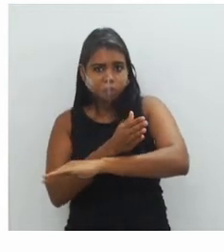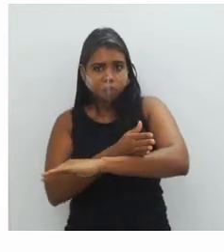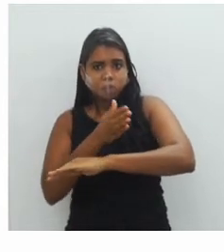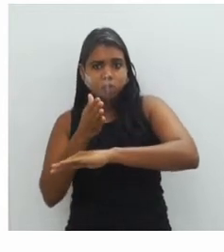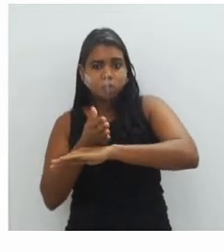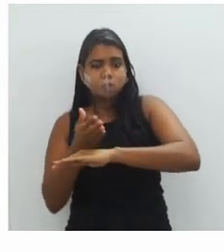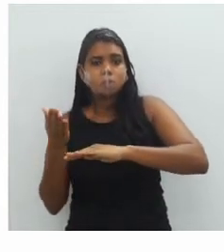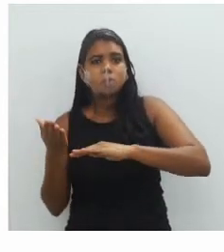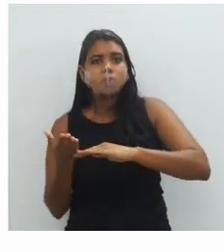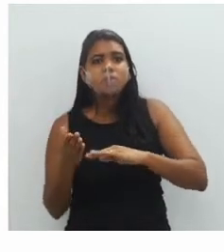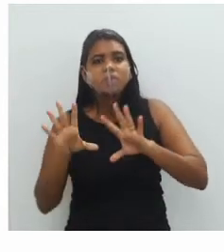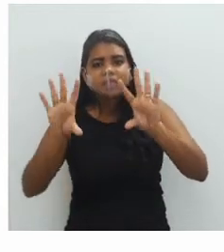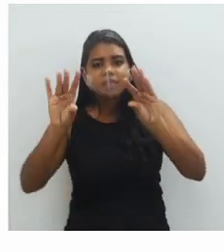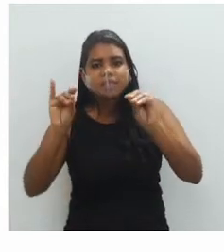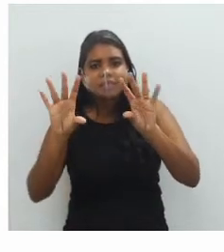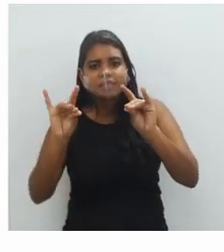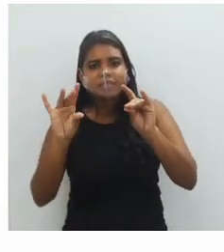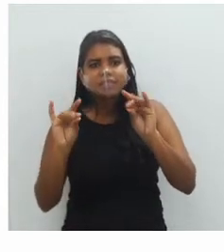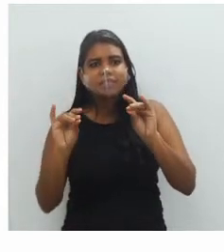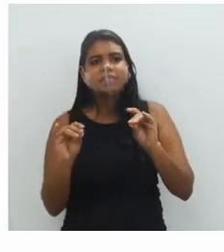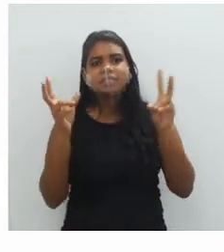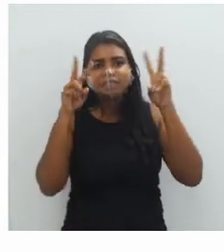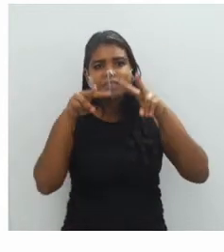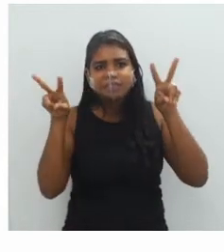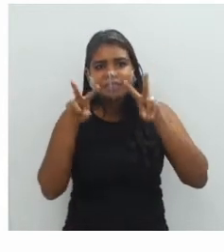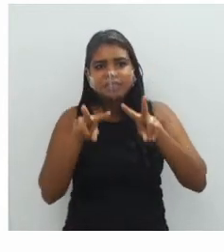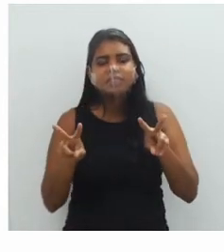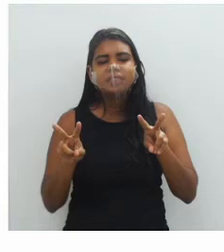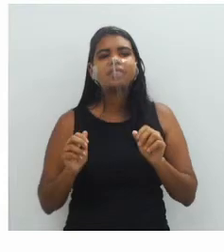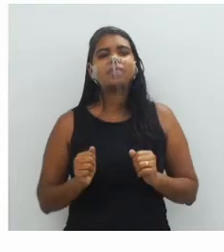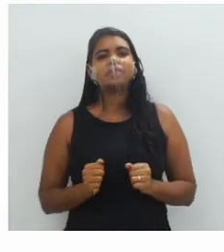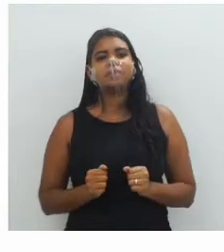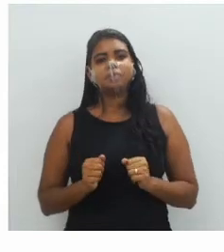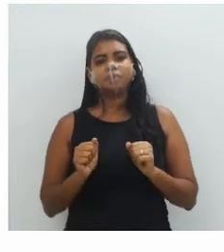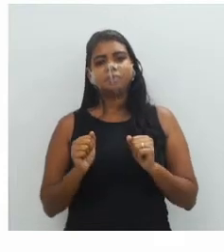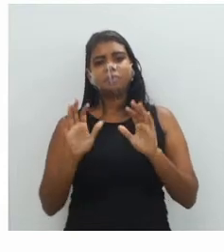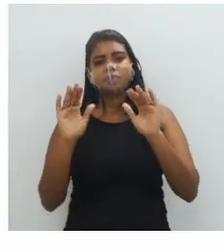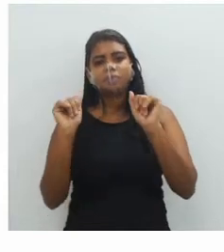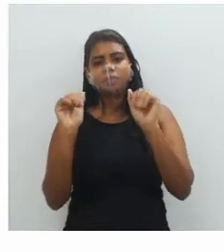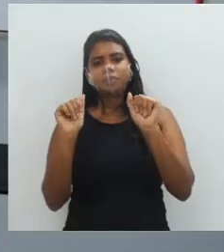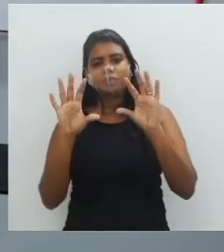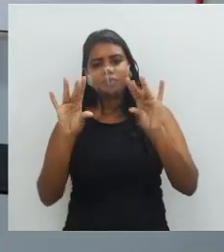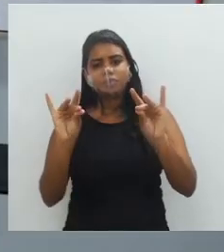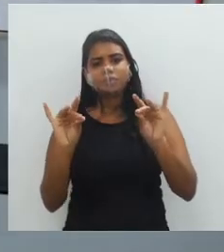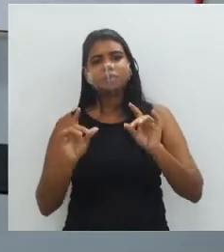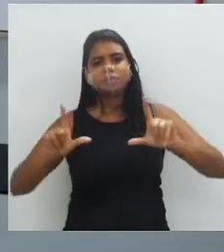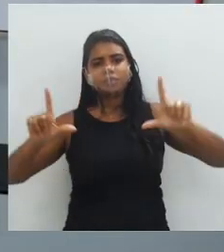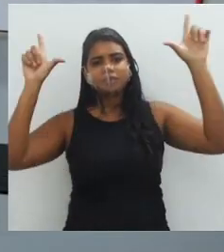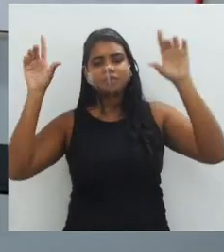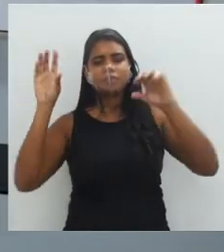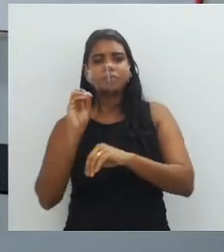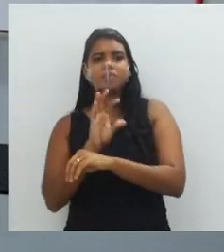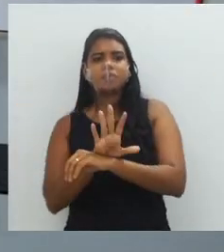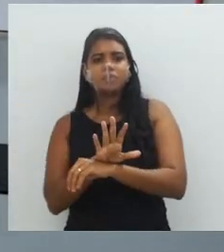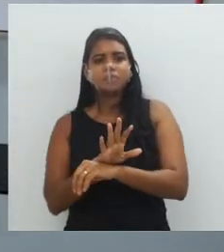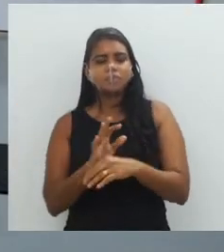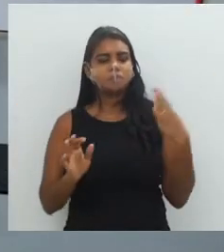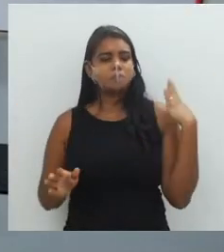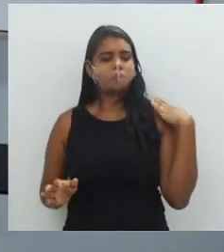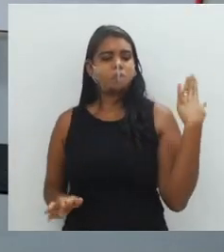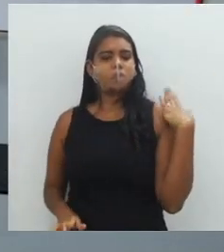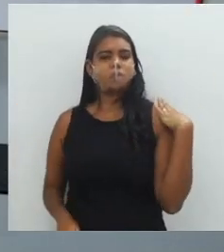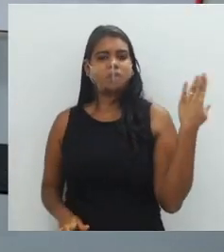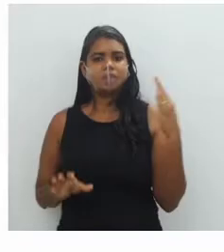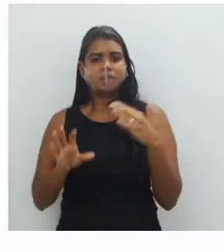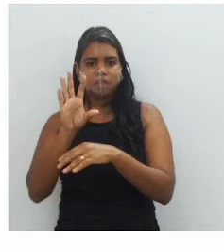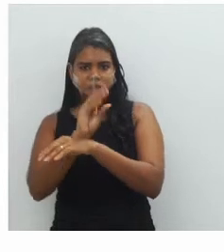texturas táteis, artificiais, através da sua obra. Então, aqui eu trouxe para vocês. Na imagem da esquerda, bota a